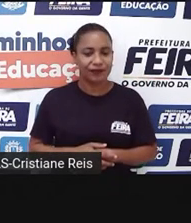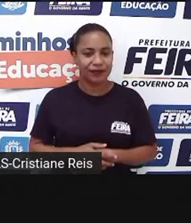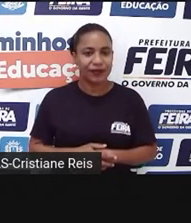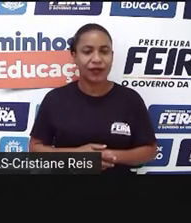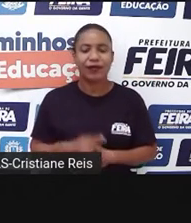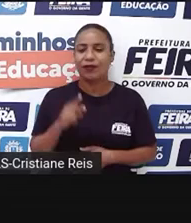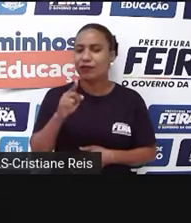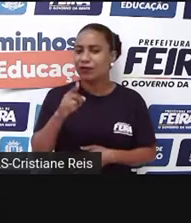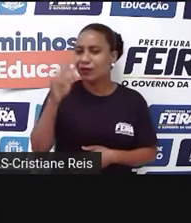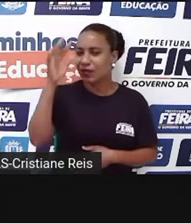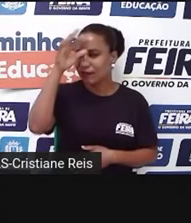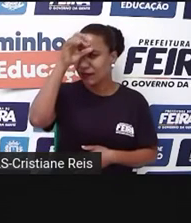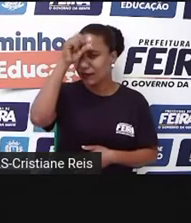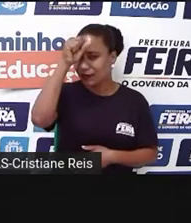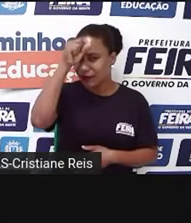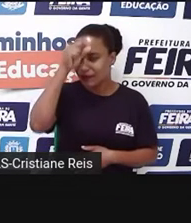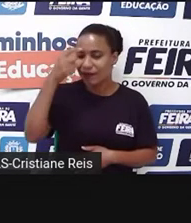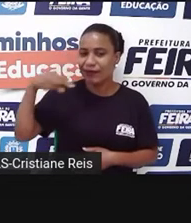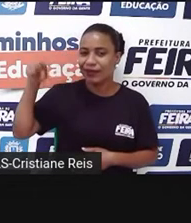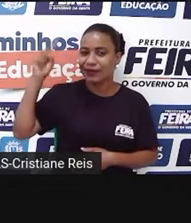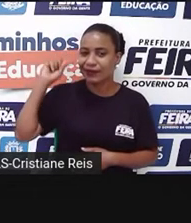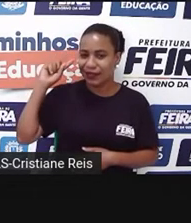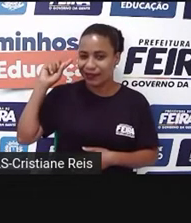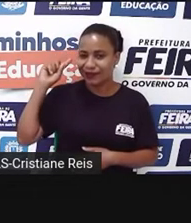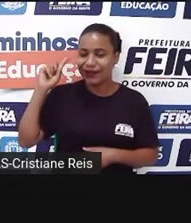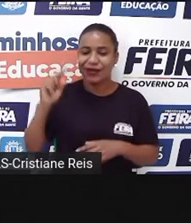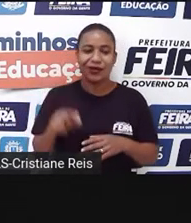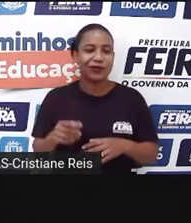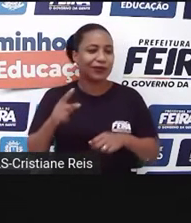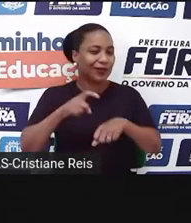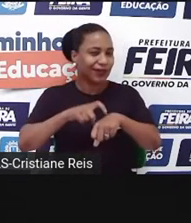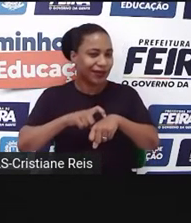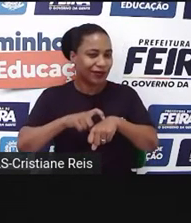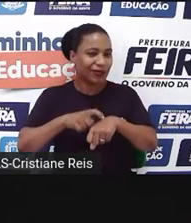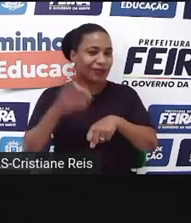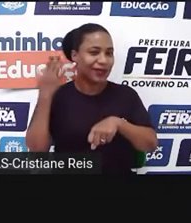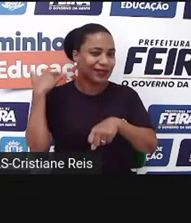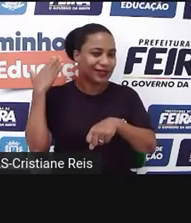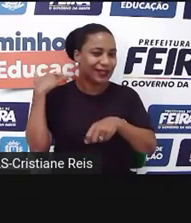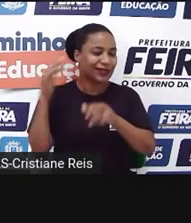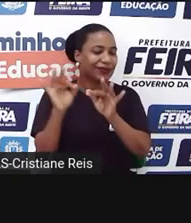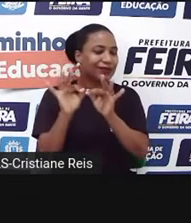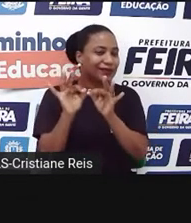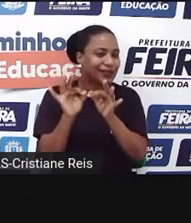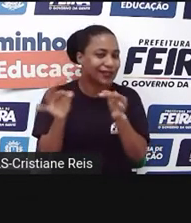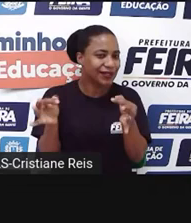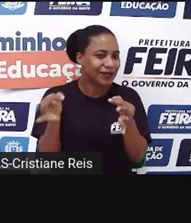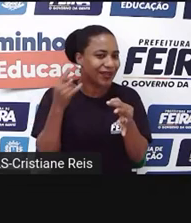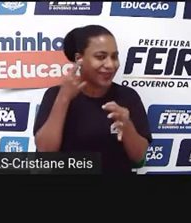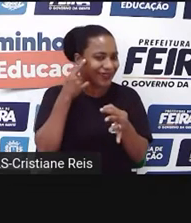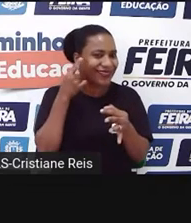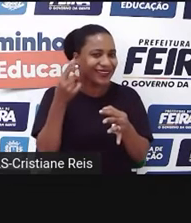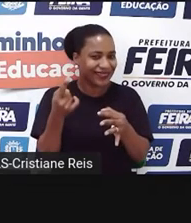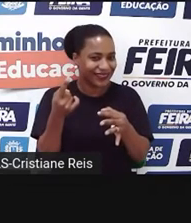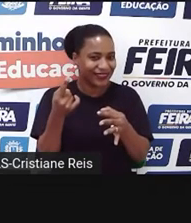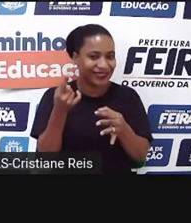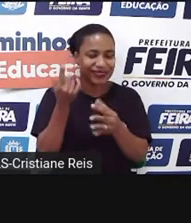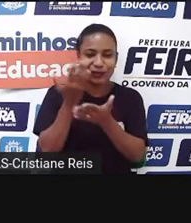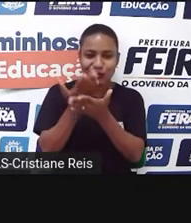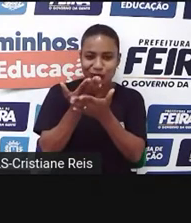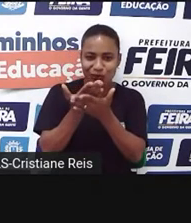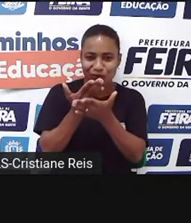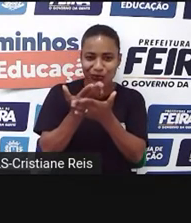sobre isto? Simple past tense. Tempo passado simples. Lembram que a gente já bateu um